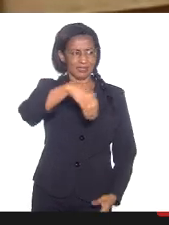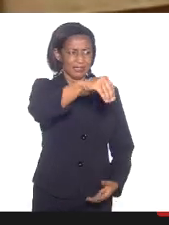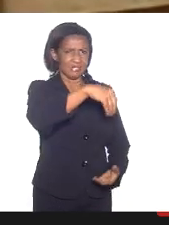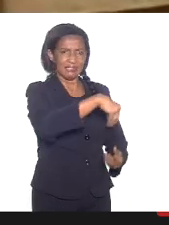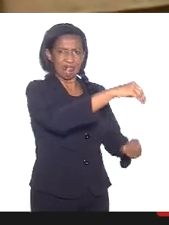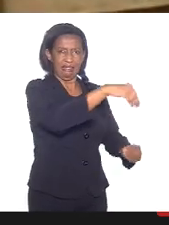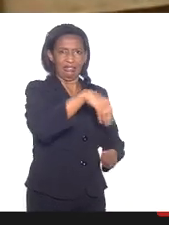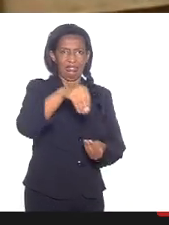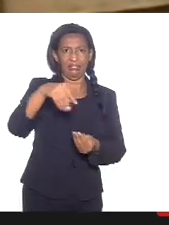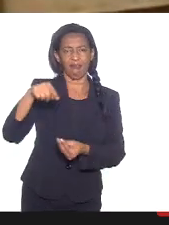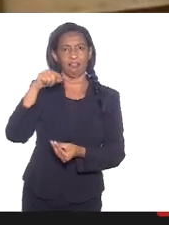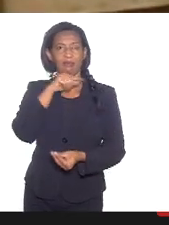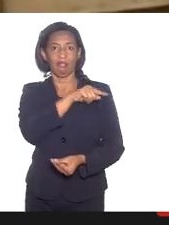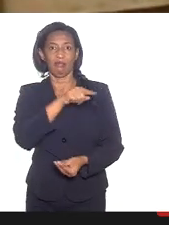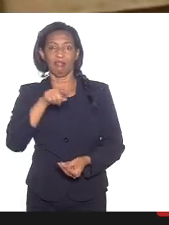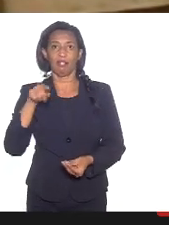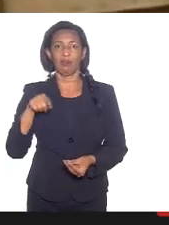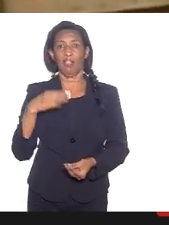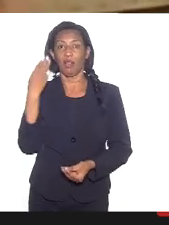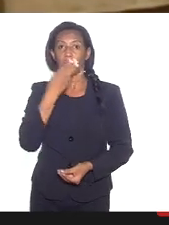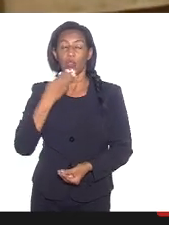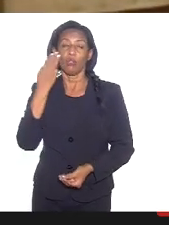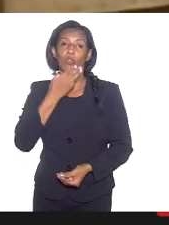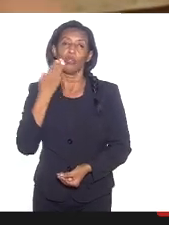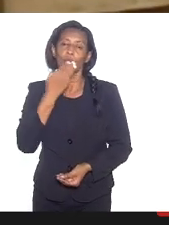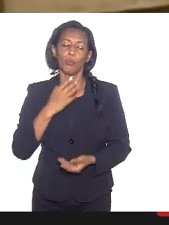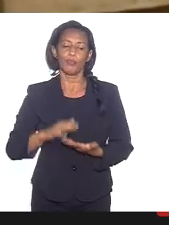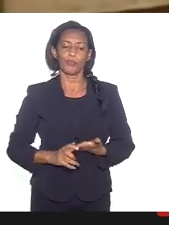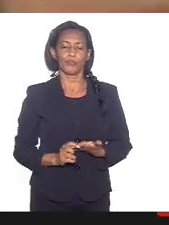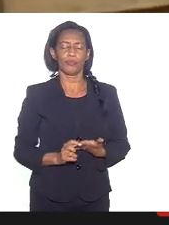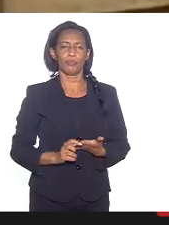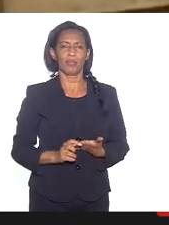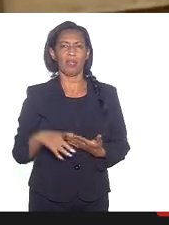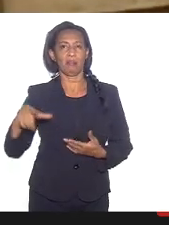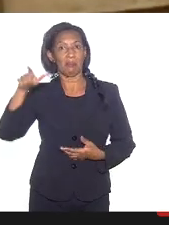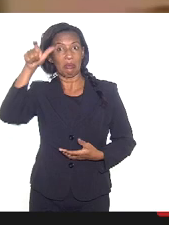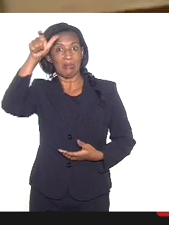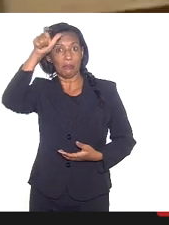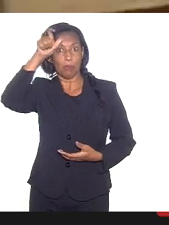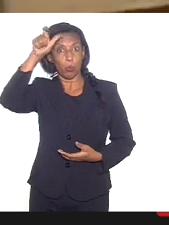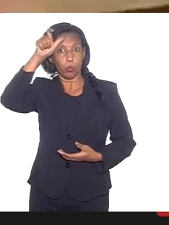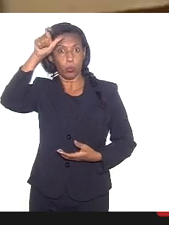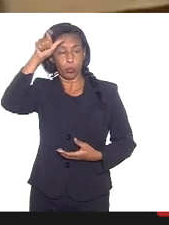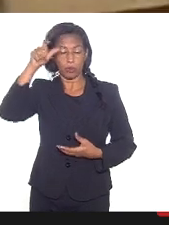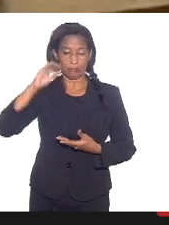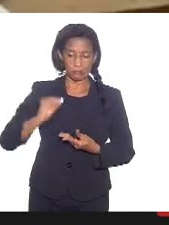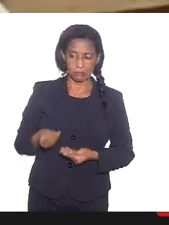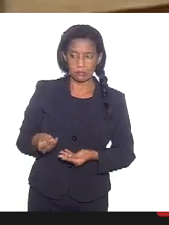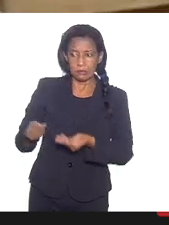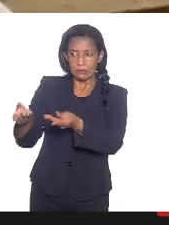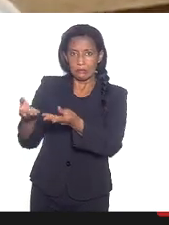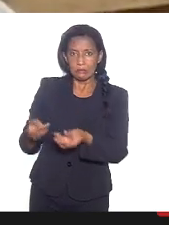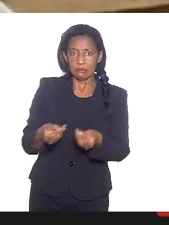eram doces, eram mandados pelo demônio, aquelas coisas que